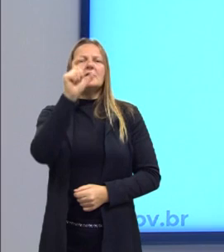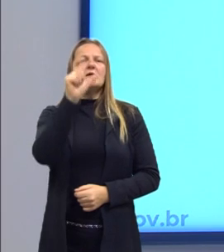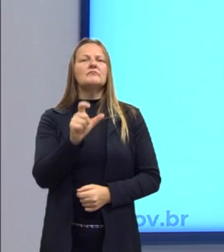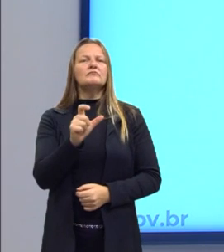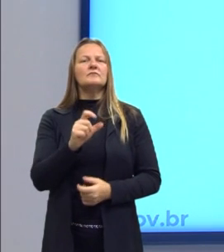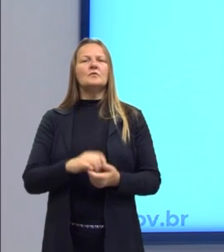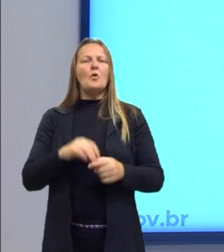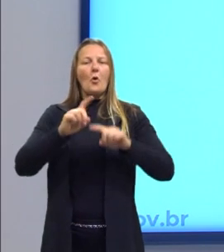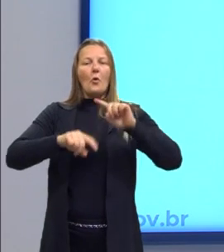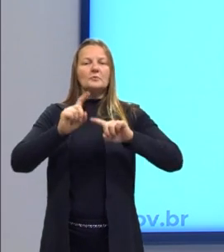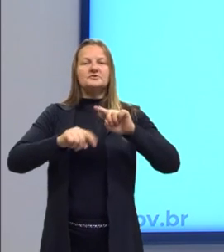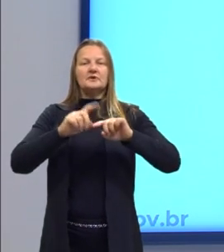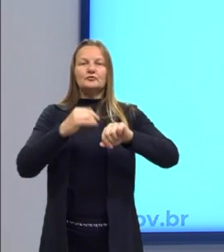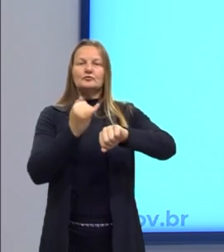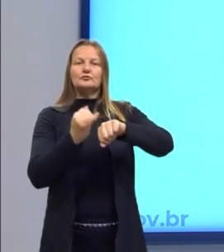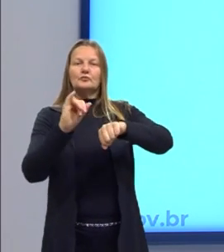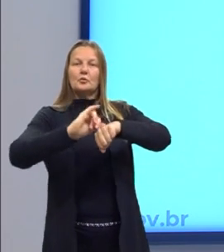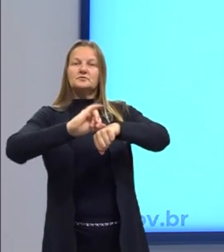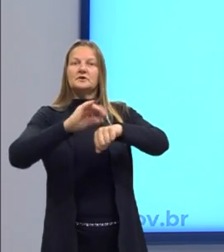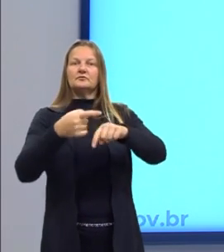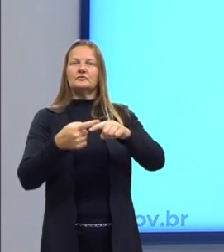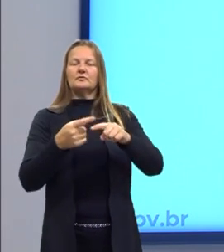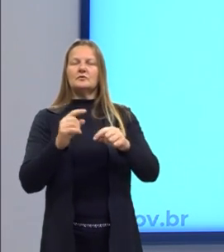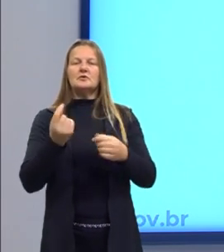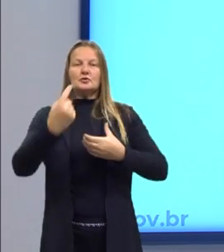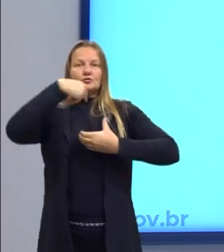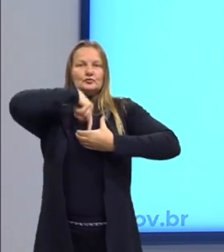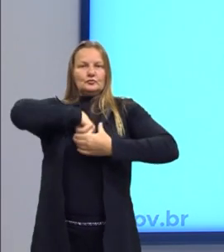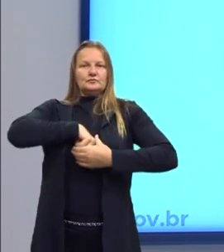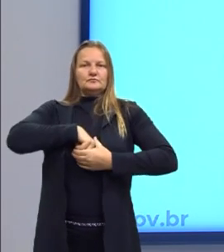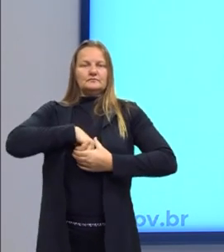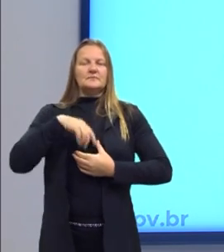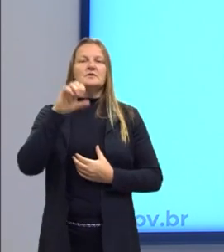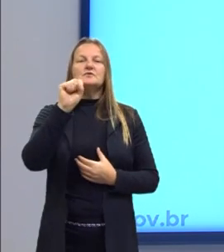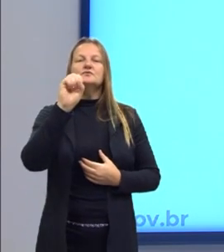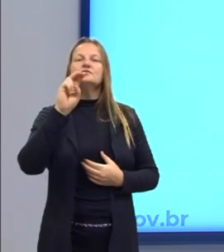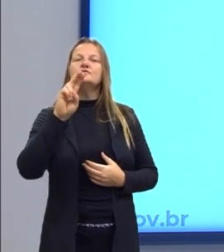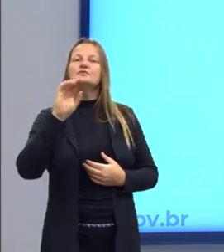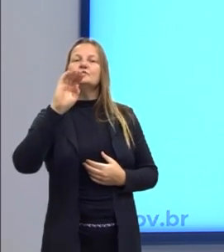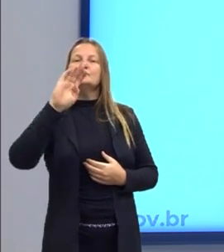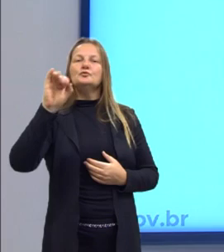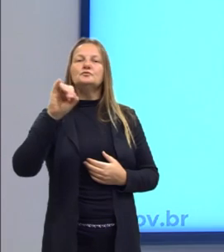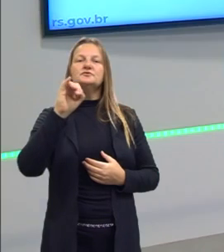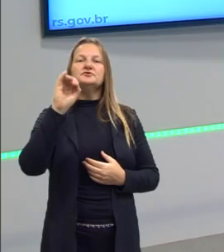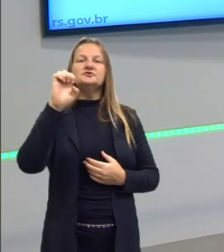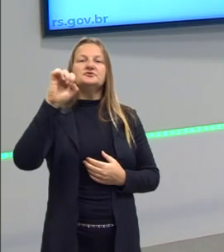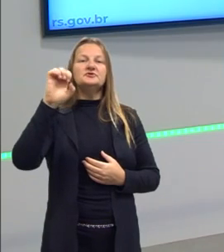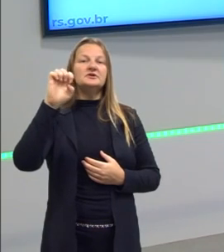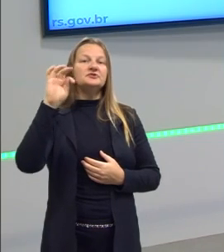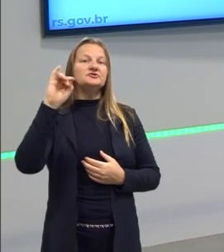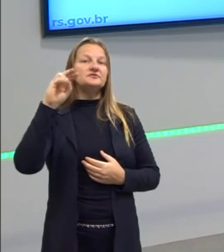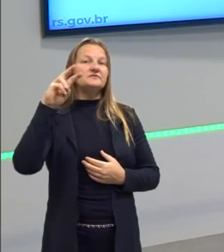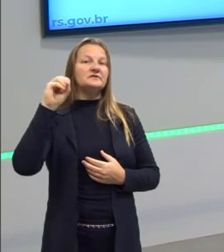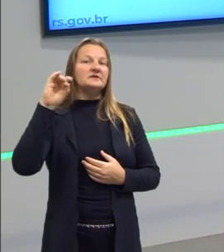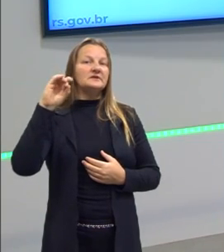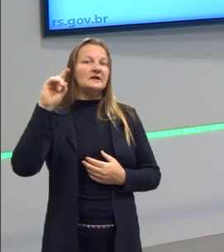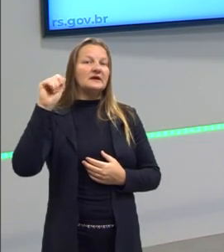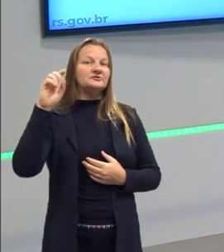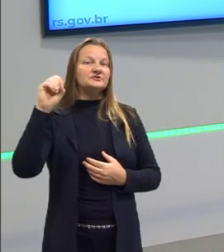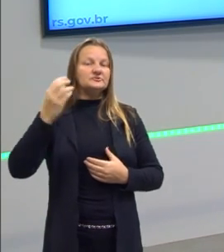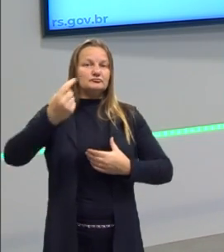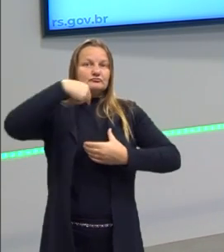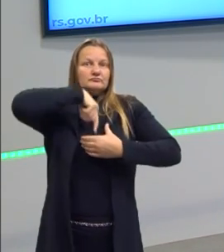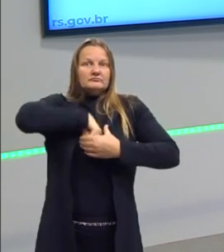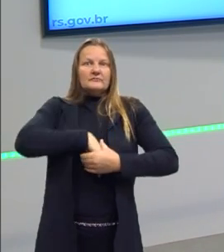O que é um objeto? O que é a subjetividade? Todos nós temos nossas maneiras de pensar, de agir, nossa subjetividade. Como